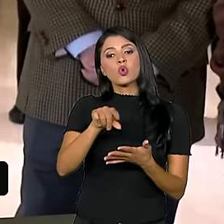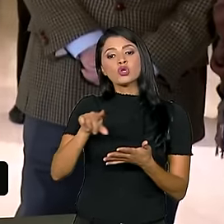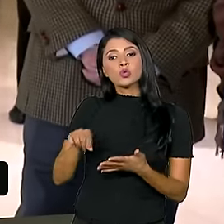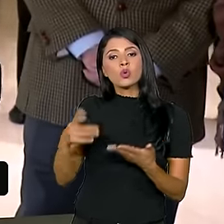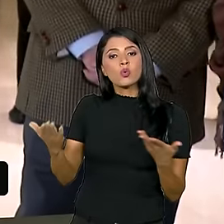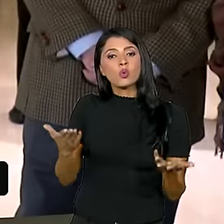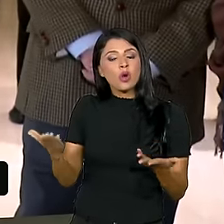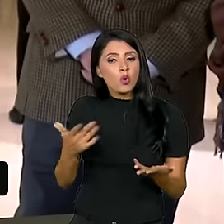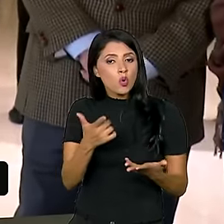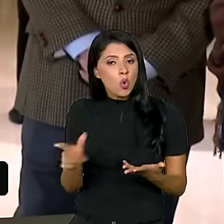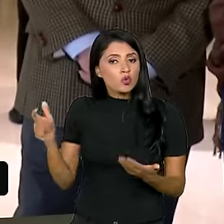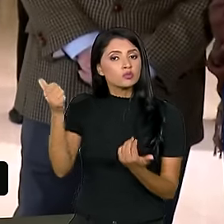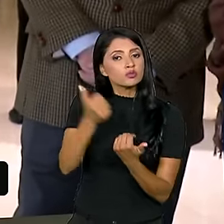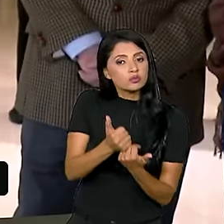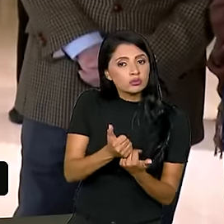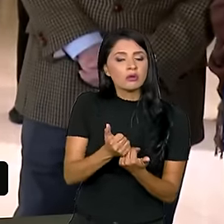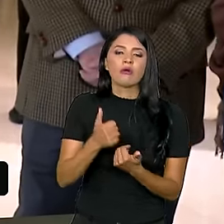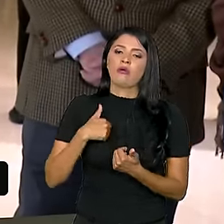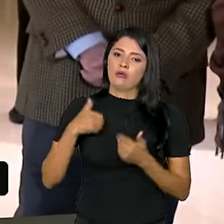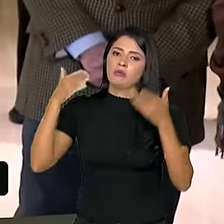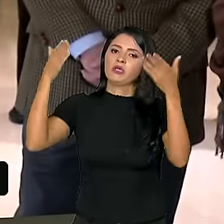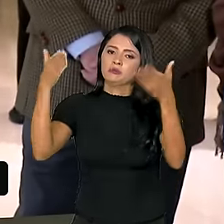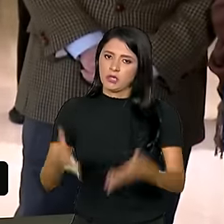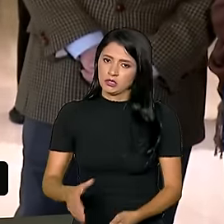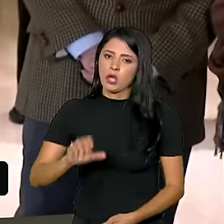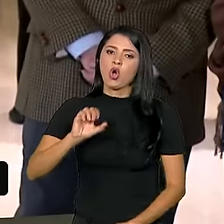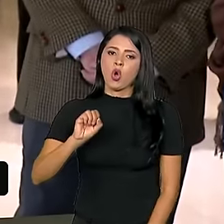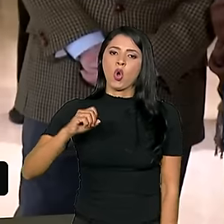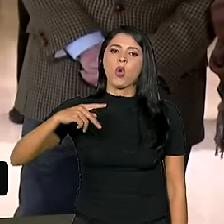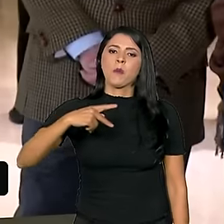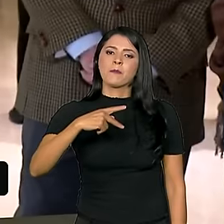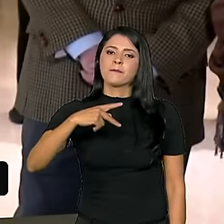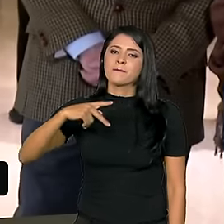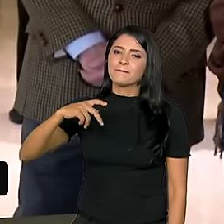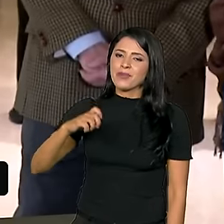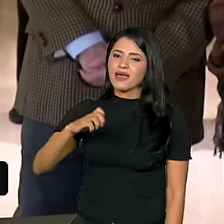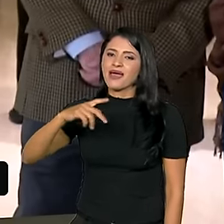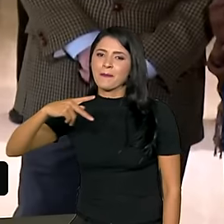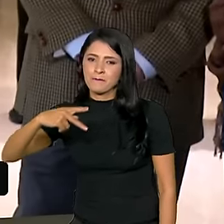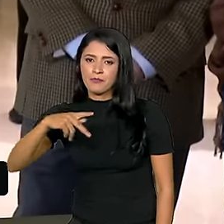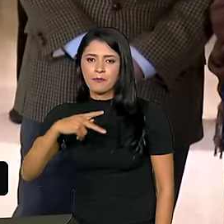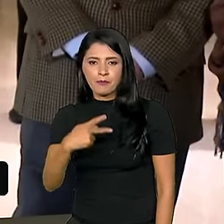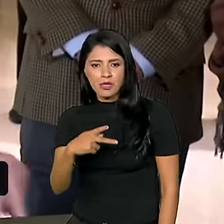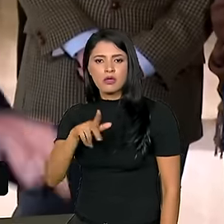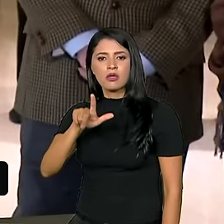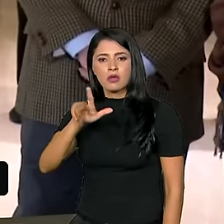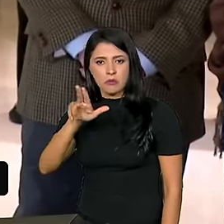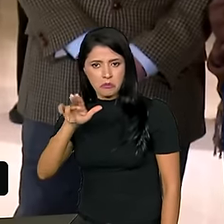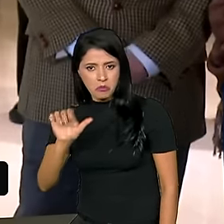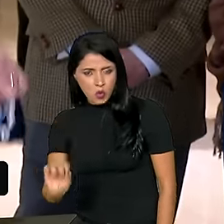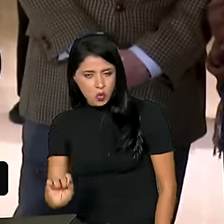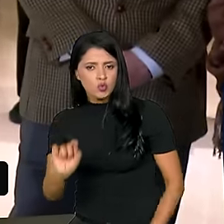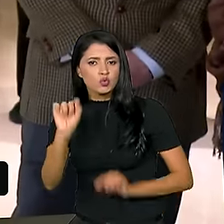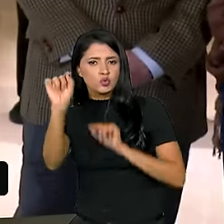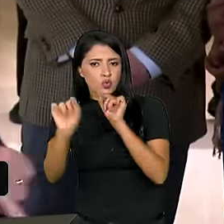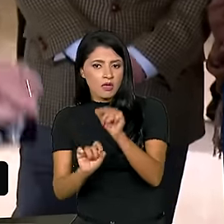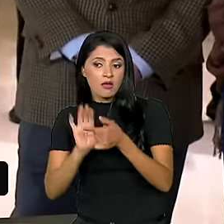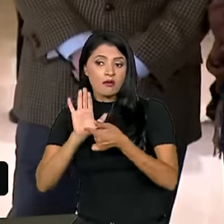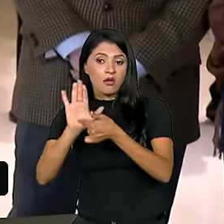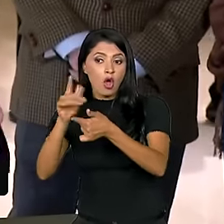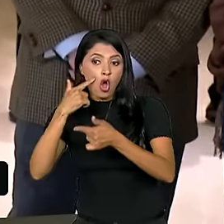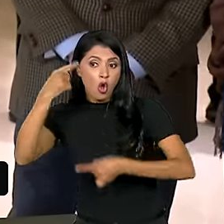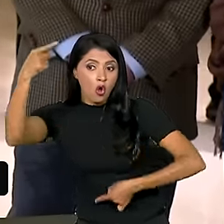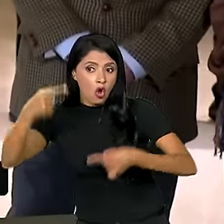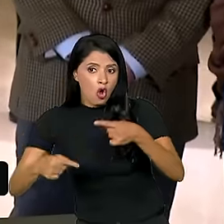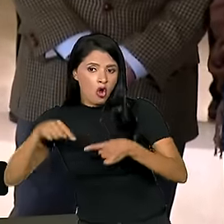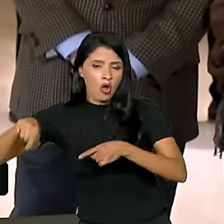E a nossa participação na OPEC Plus é para a gente discutir com a OPEC a necessidade dos países que têm petróleo